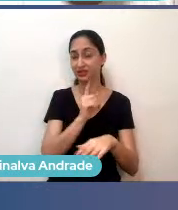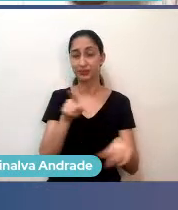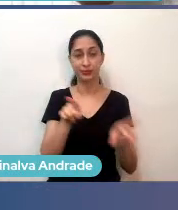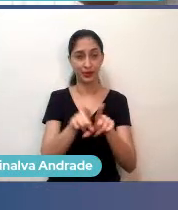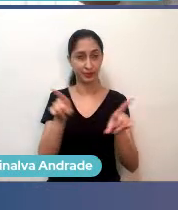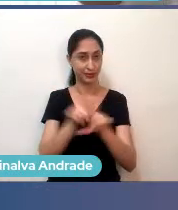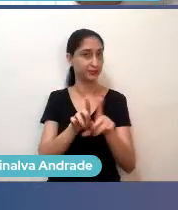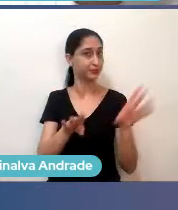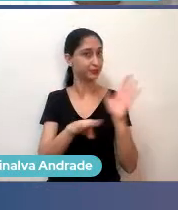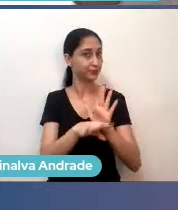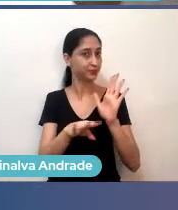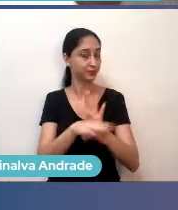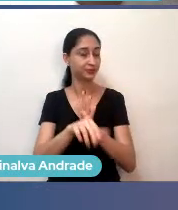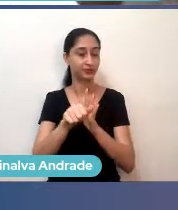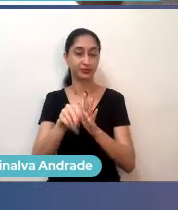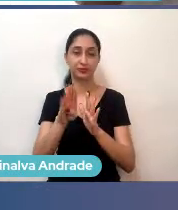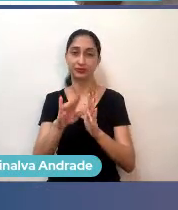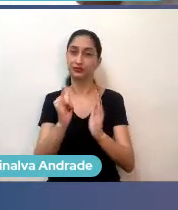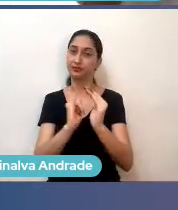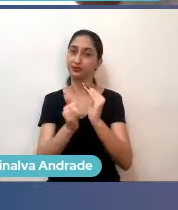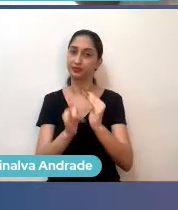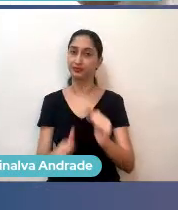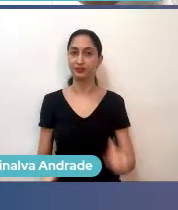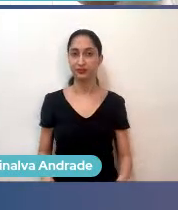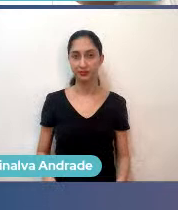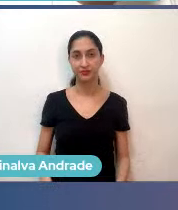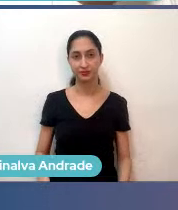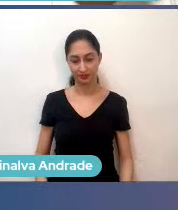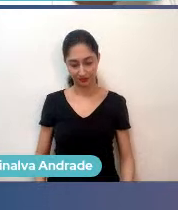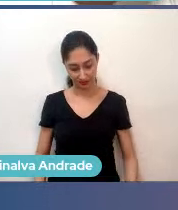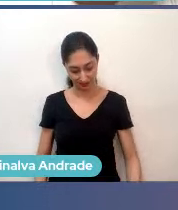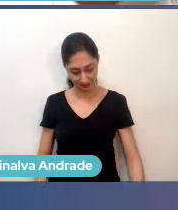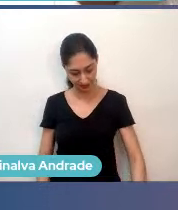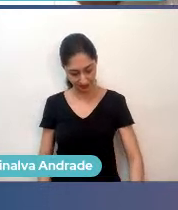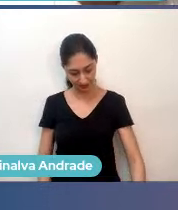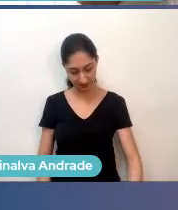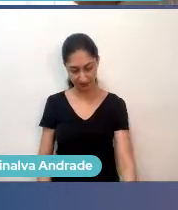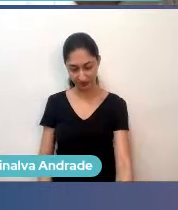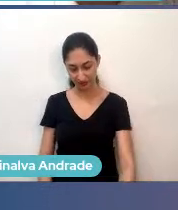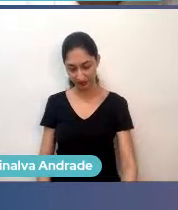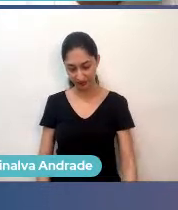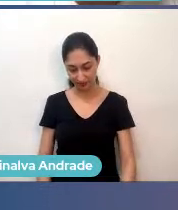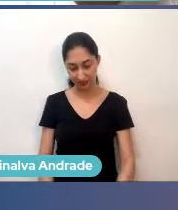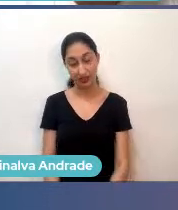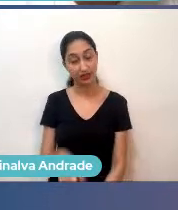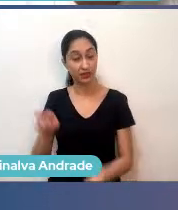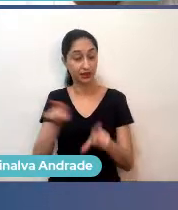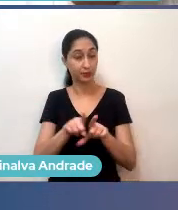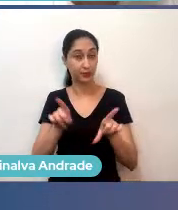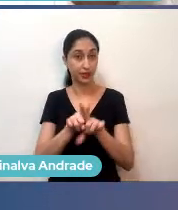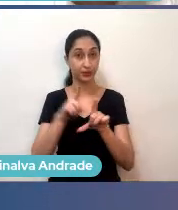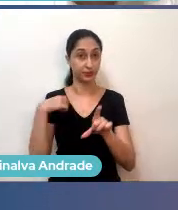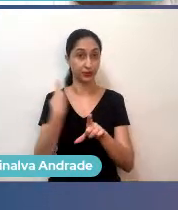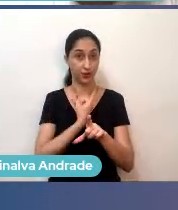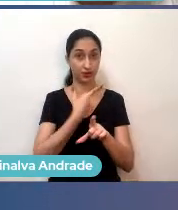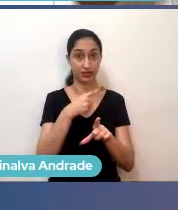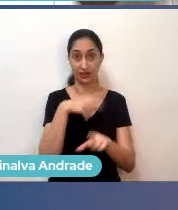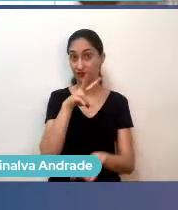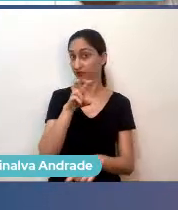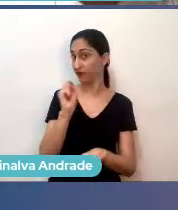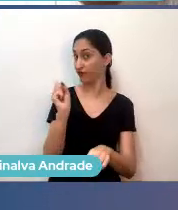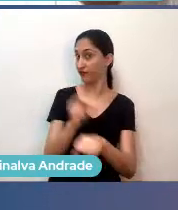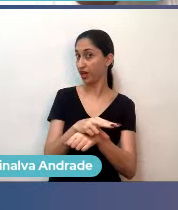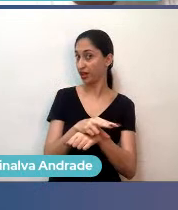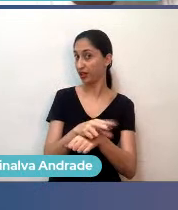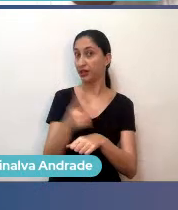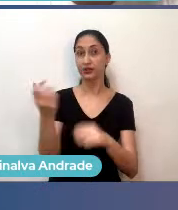também. Legal. Boa, e além disso, temos vagas também, é sempre bom falar, a B Startups está crescendo, e a gente tem